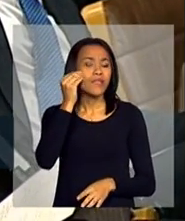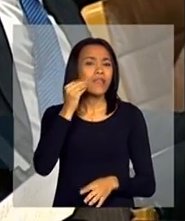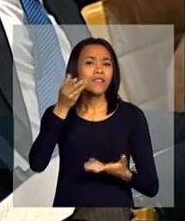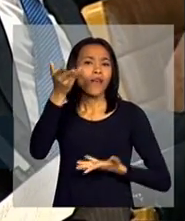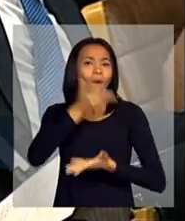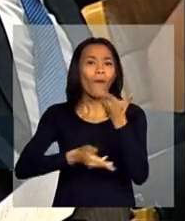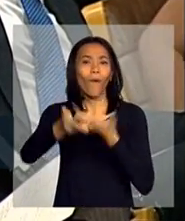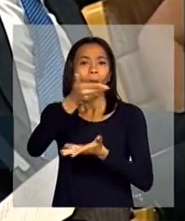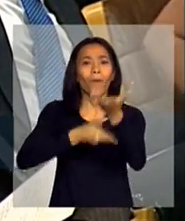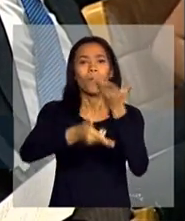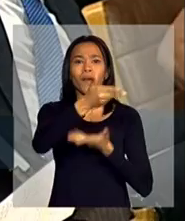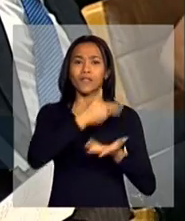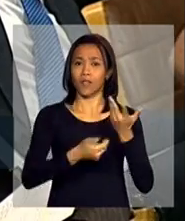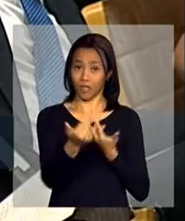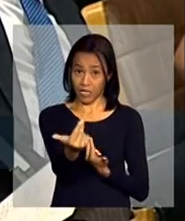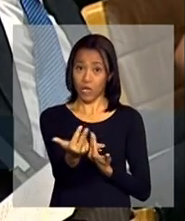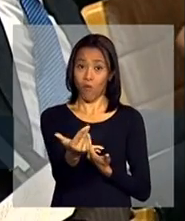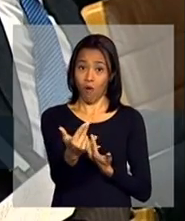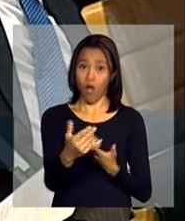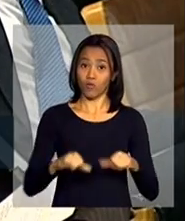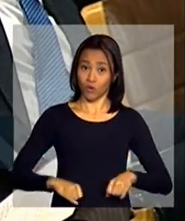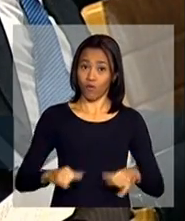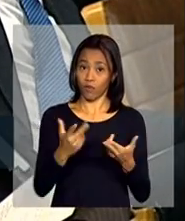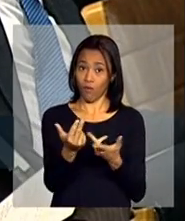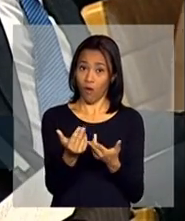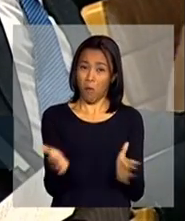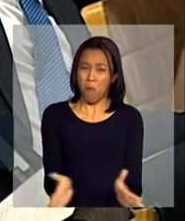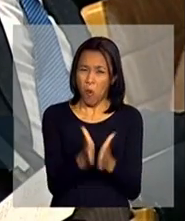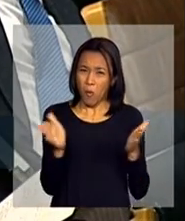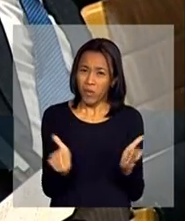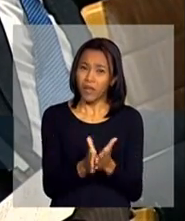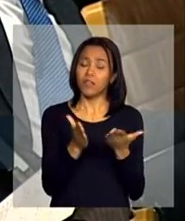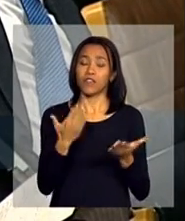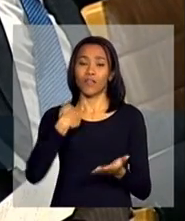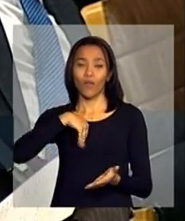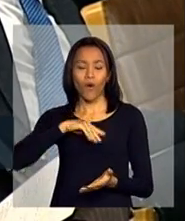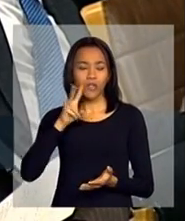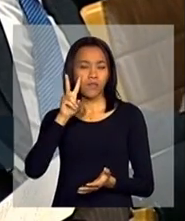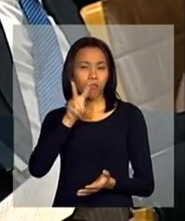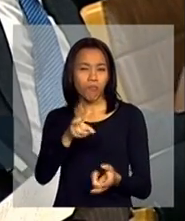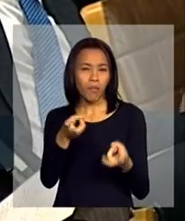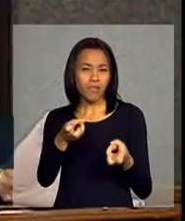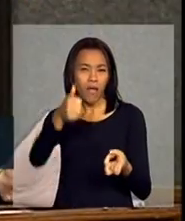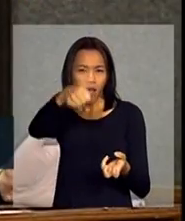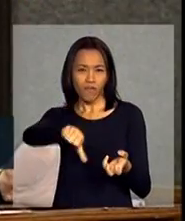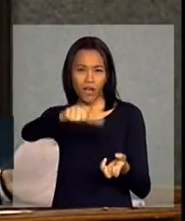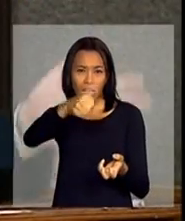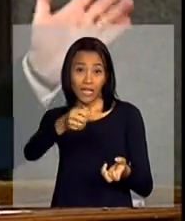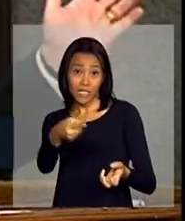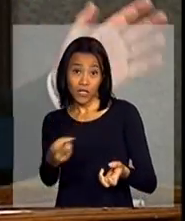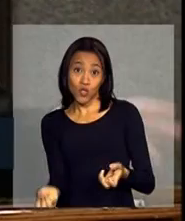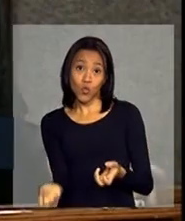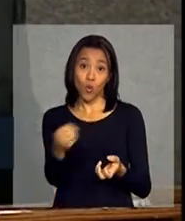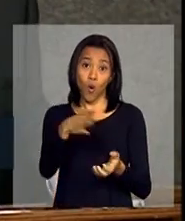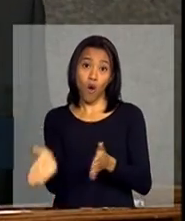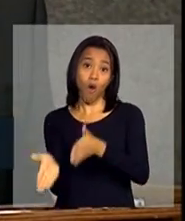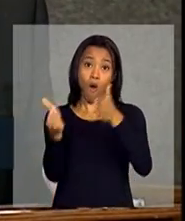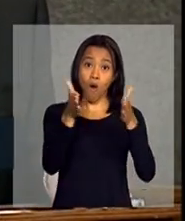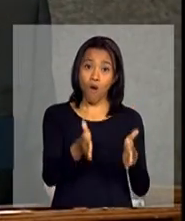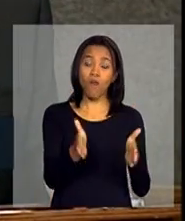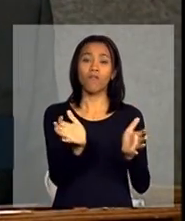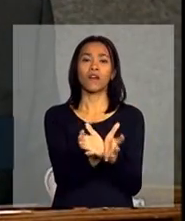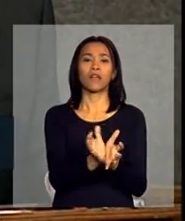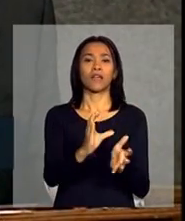países em situação semelhante, analisarmos a situação da classe média brasileira, esta nova classe média de